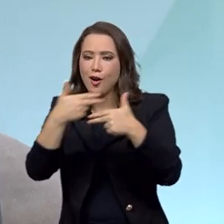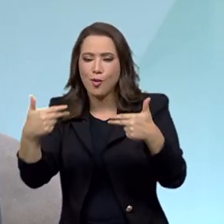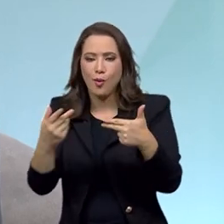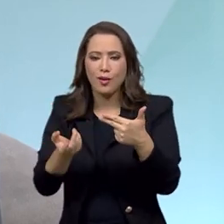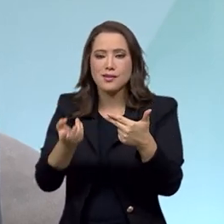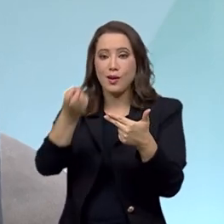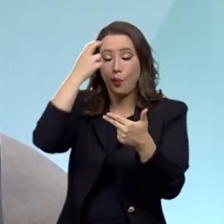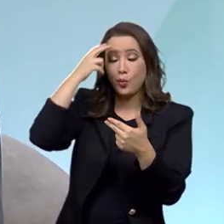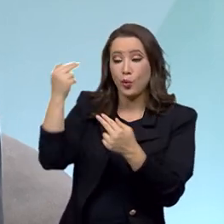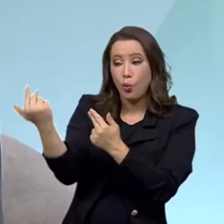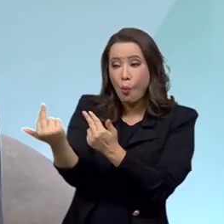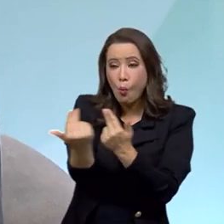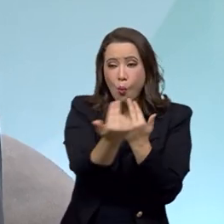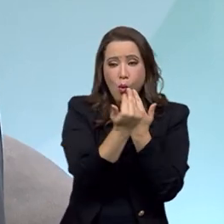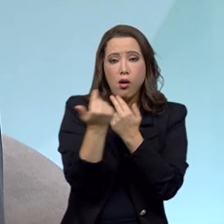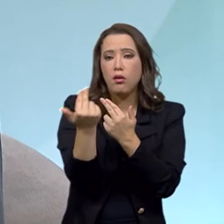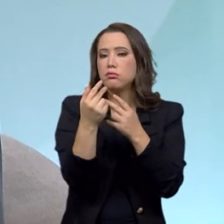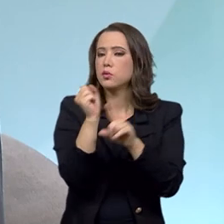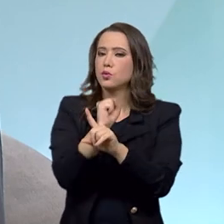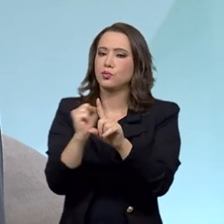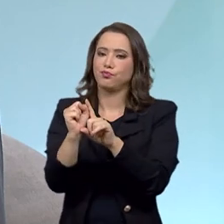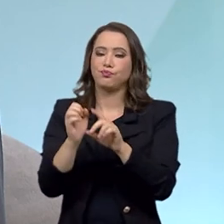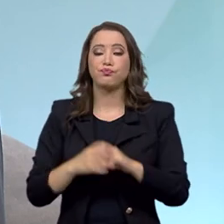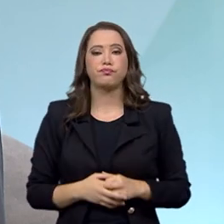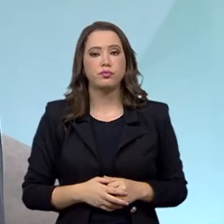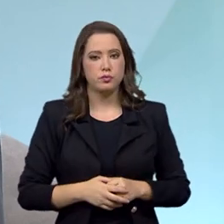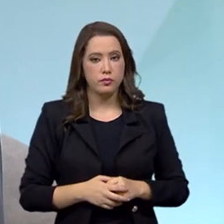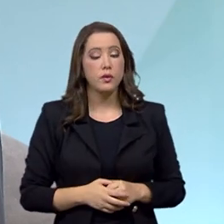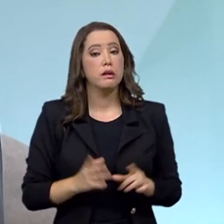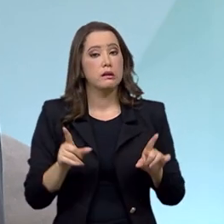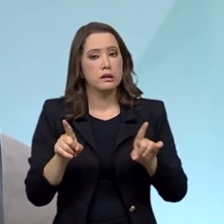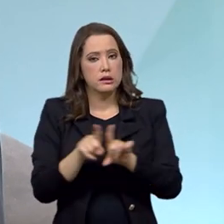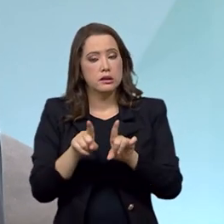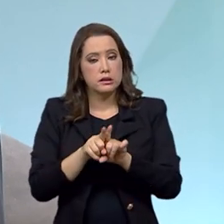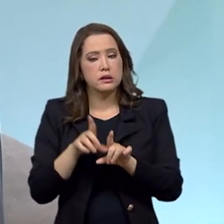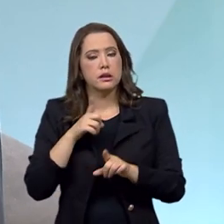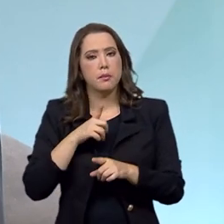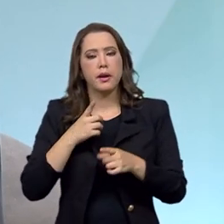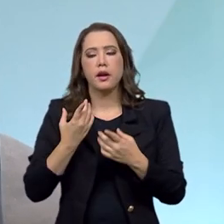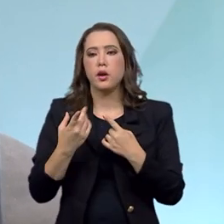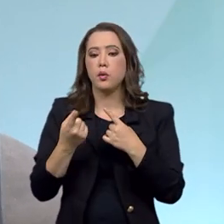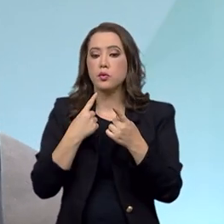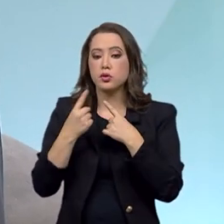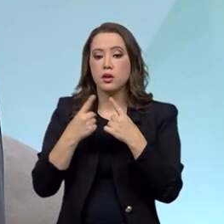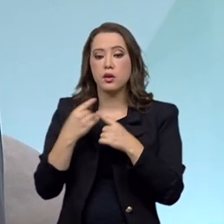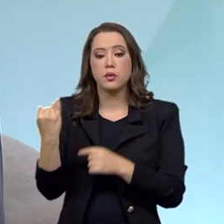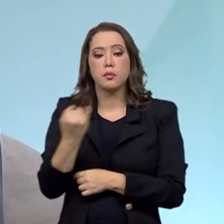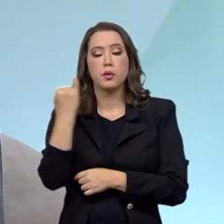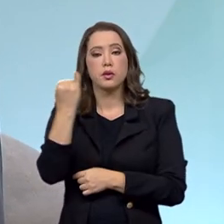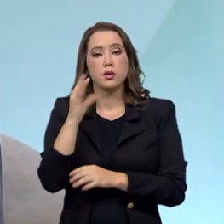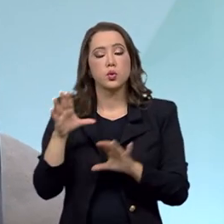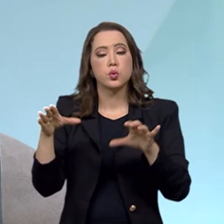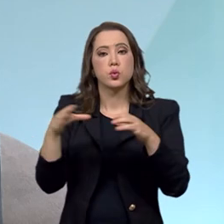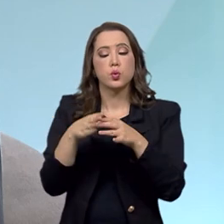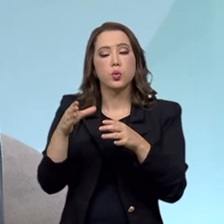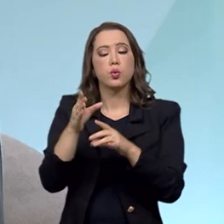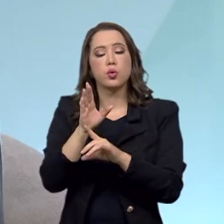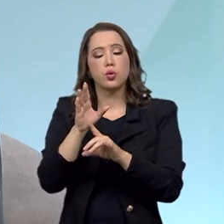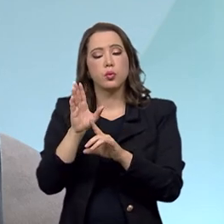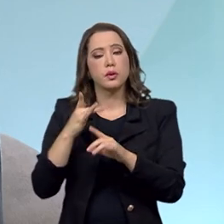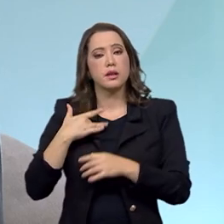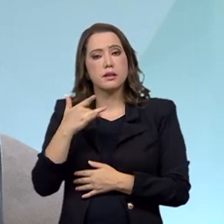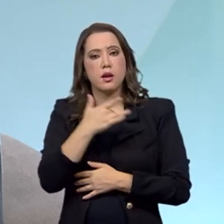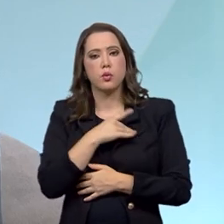Existe também um diálogo muito forte com o setor da saúde quando nós acompanhamos as ações e